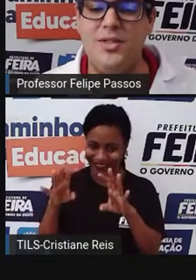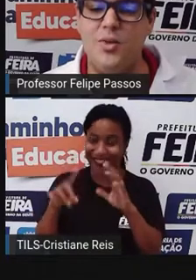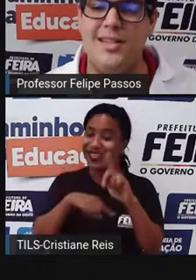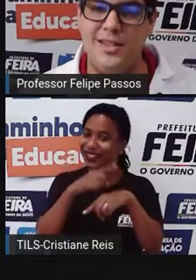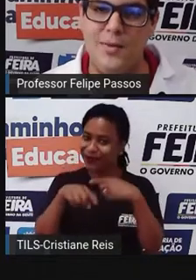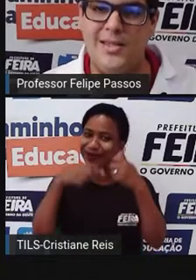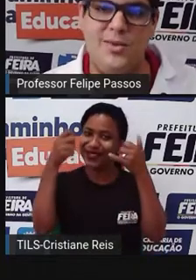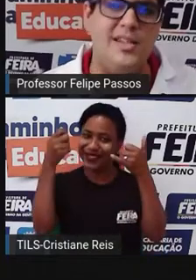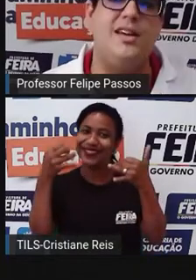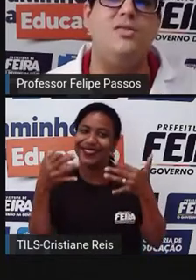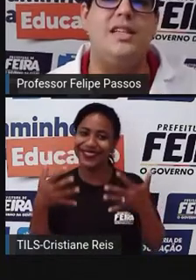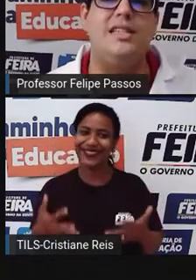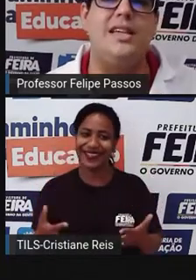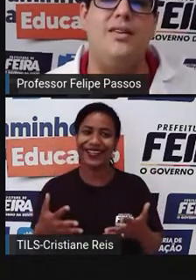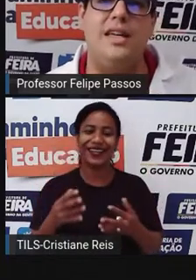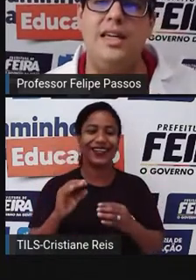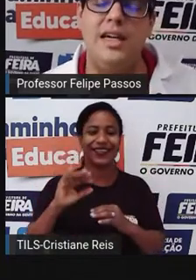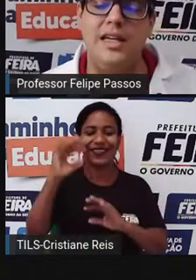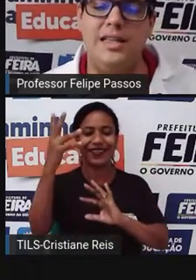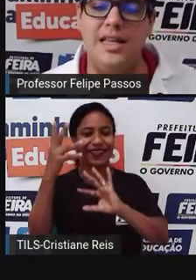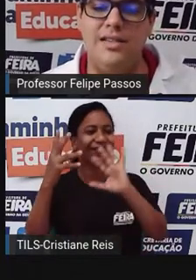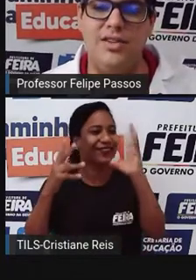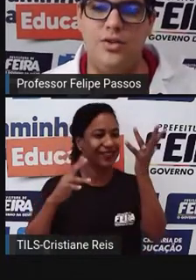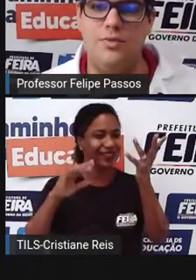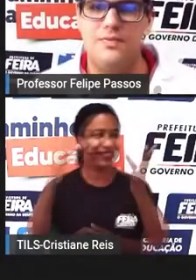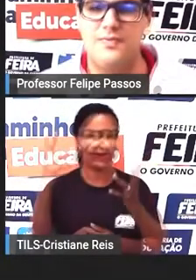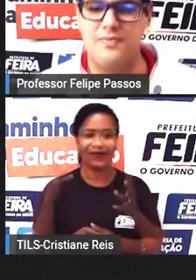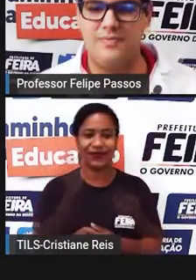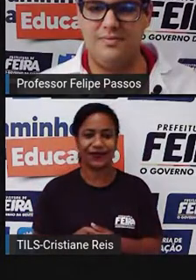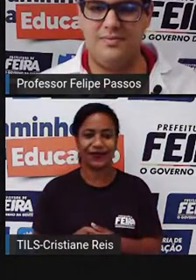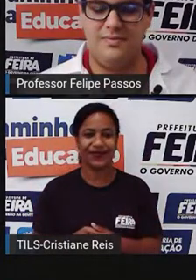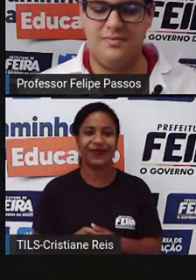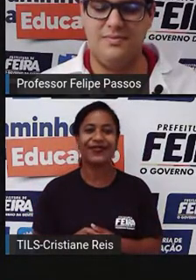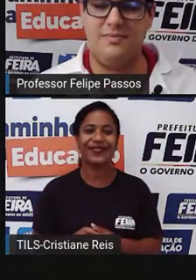discute sobre as situações que aconteceram aí nesse vídeo.